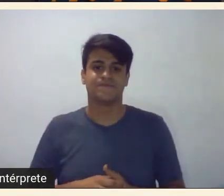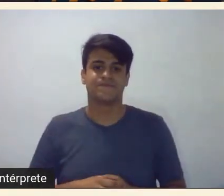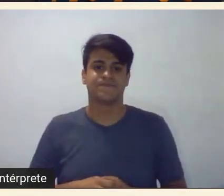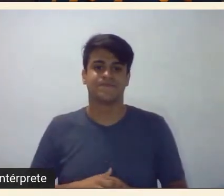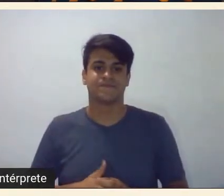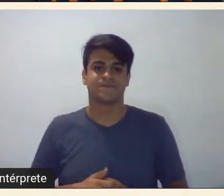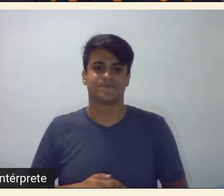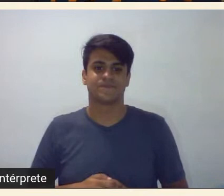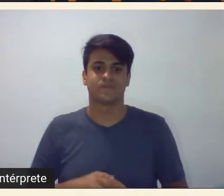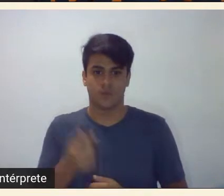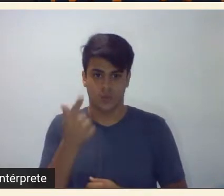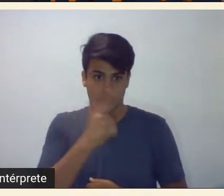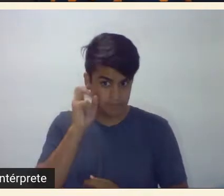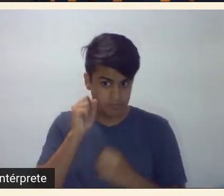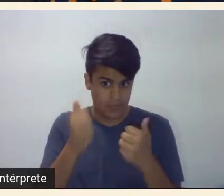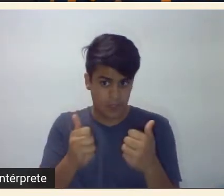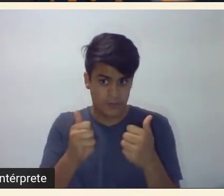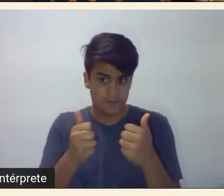Dá para ouvir bem?